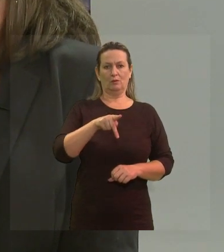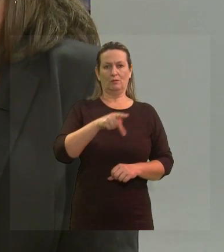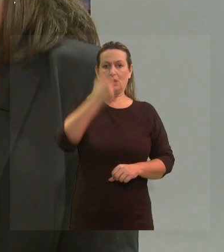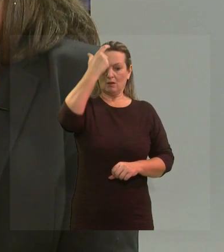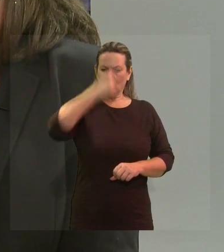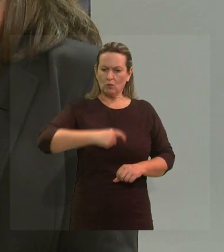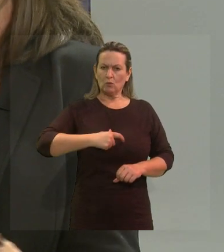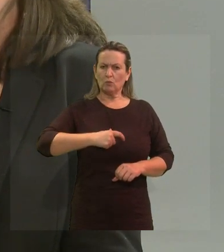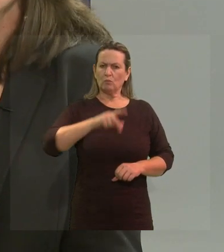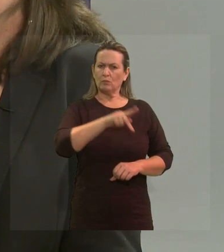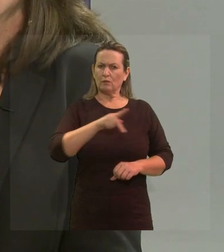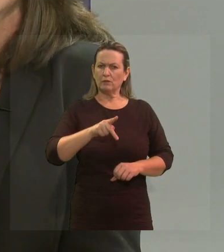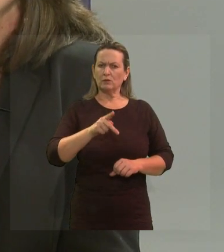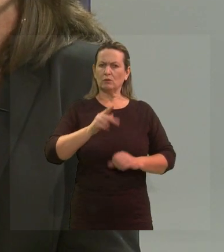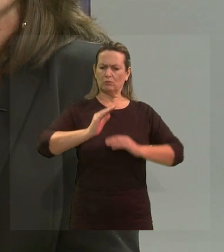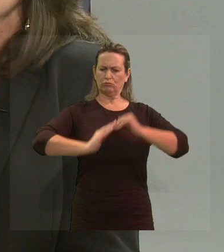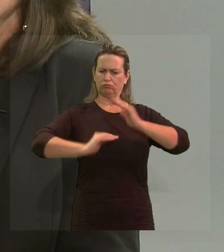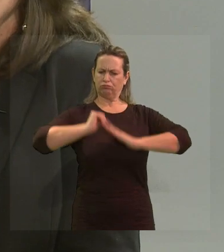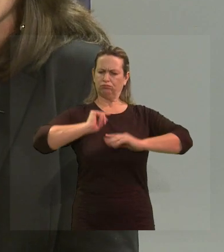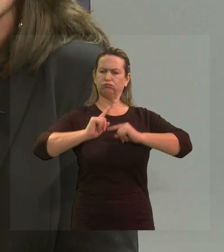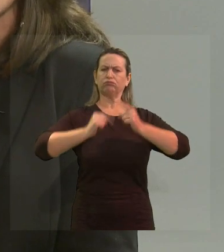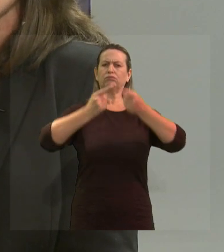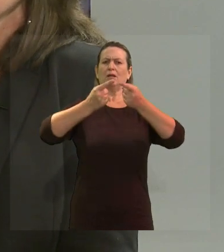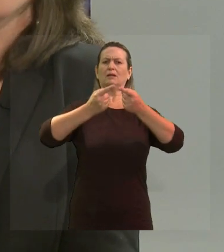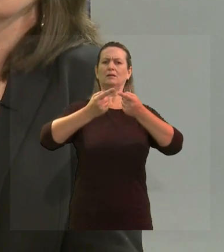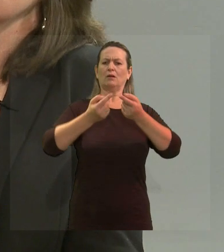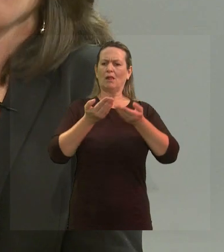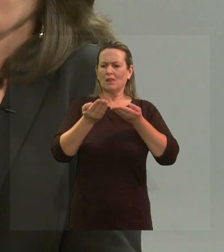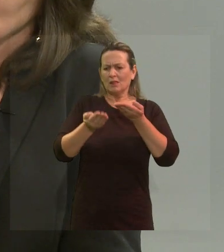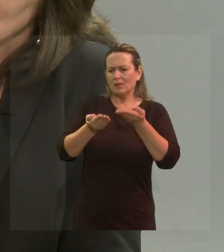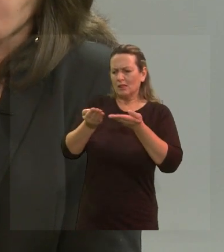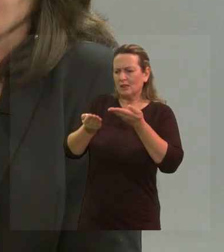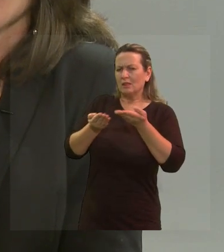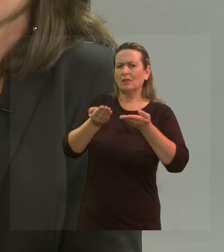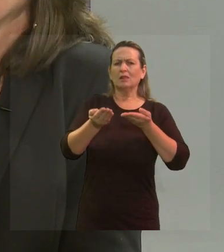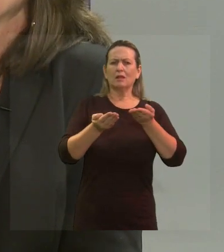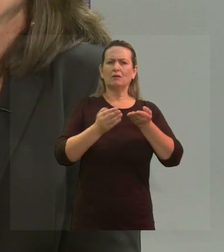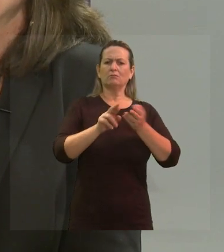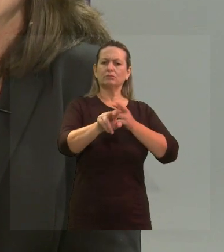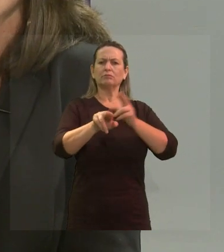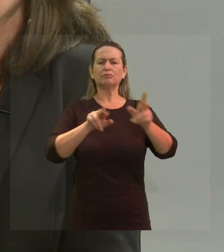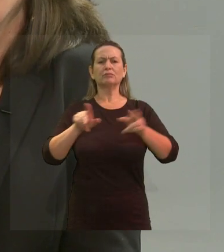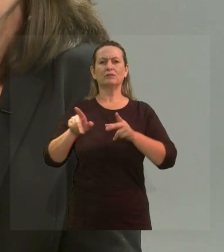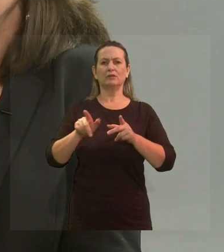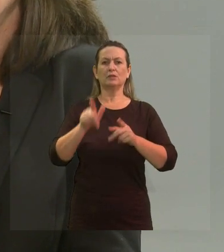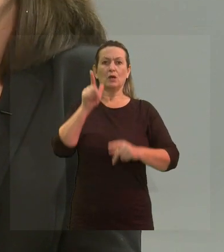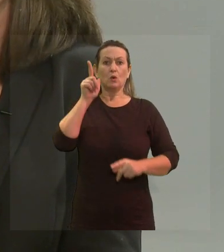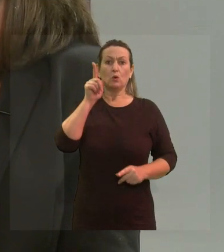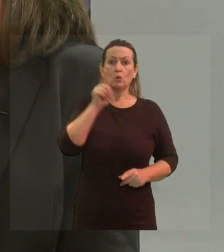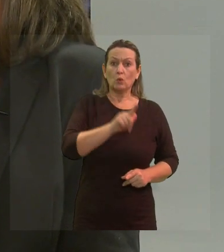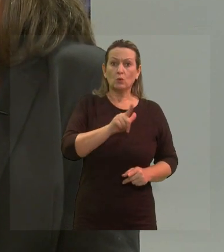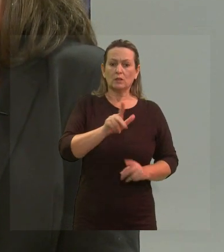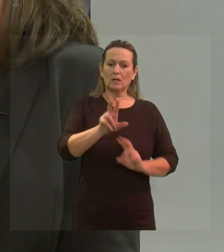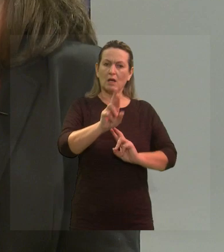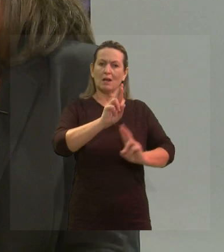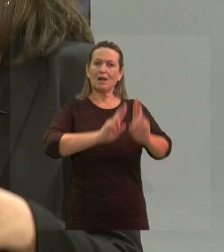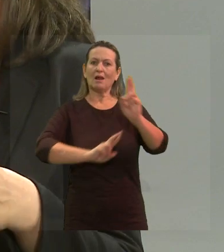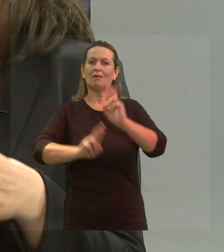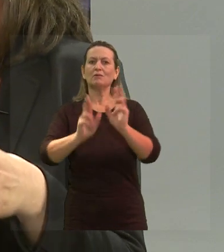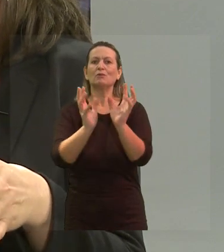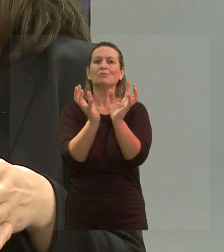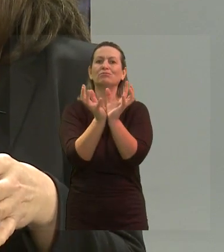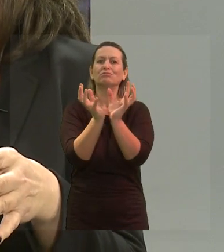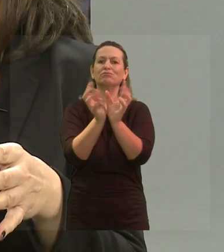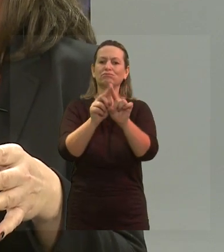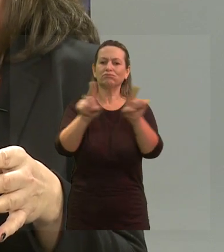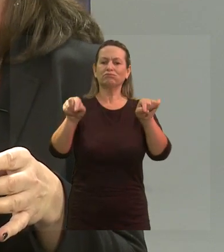também habilitados a trabalhar com a questão das diferenças, para conseguir formar uma relação com o